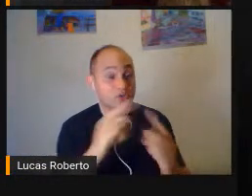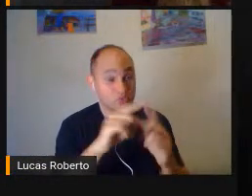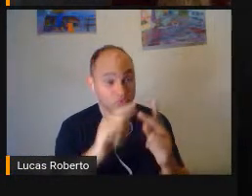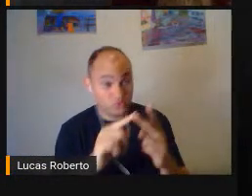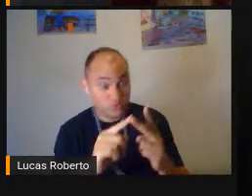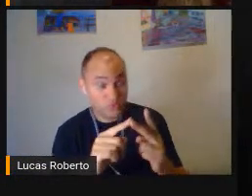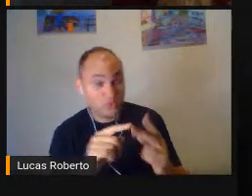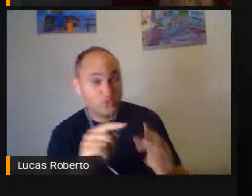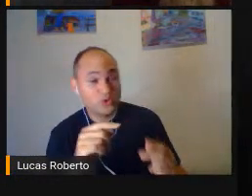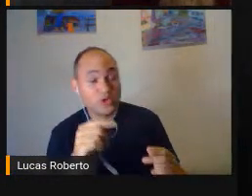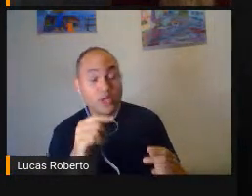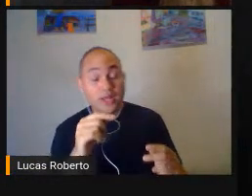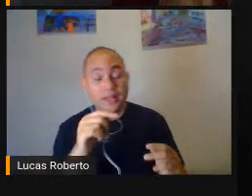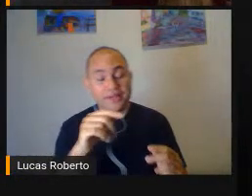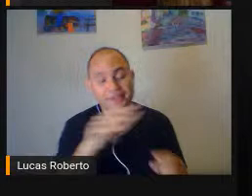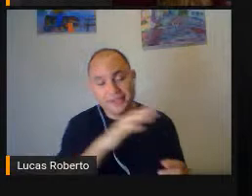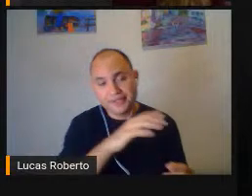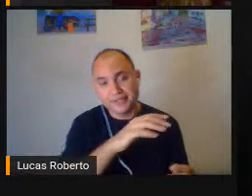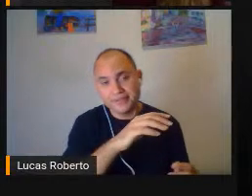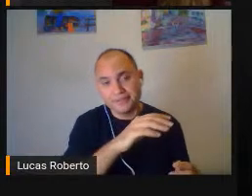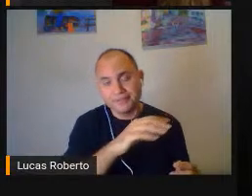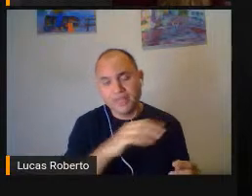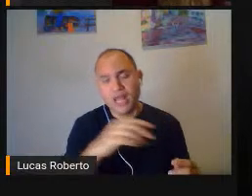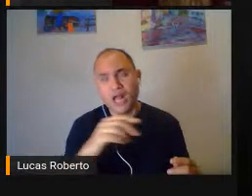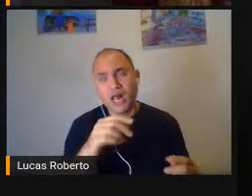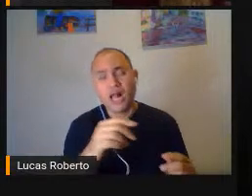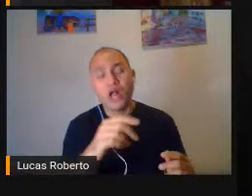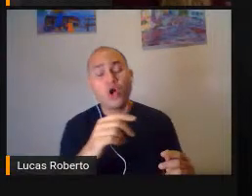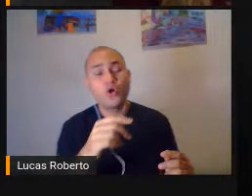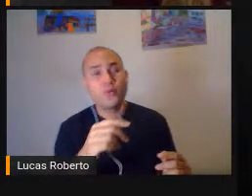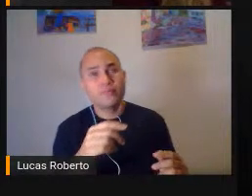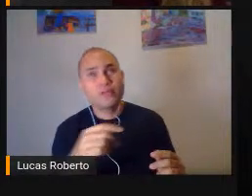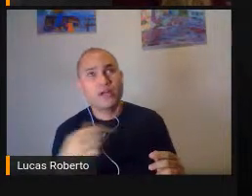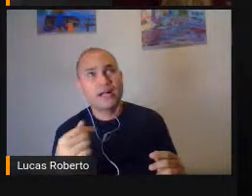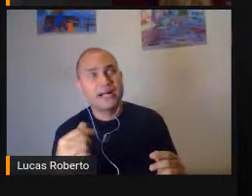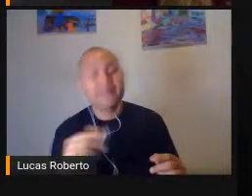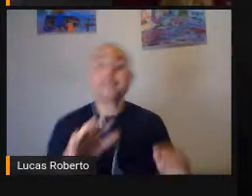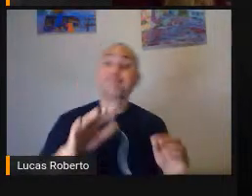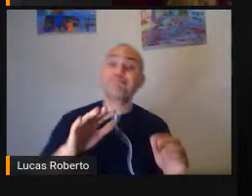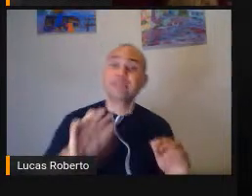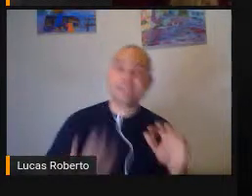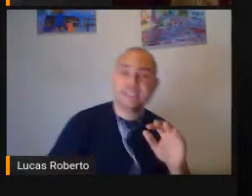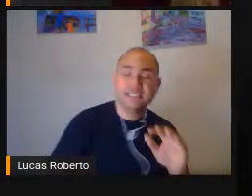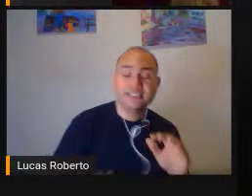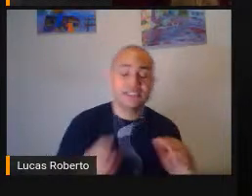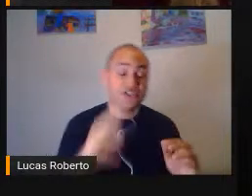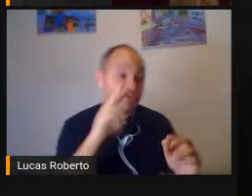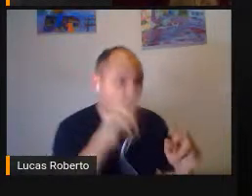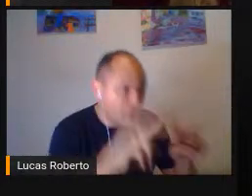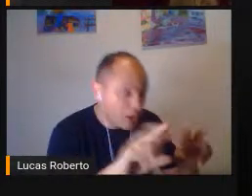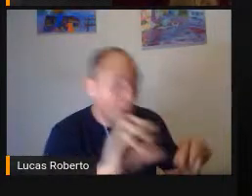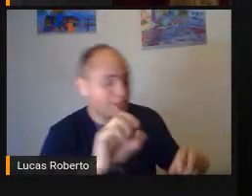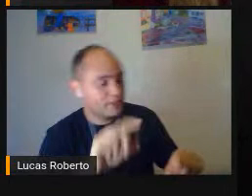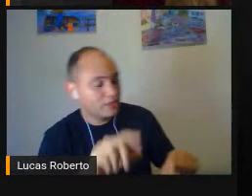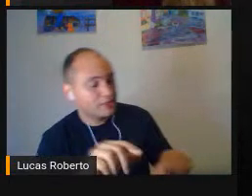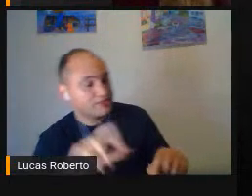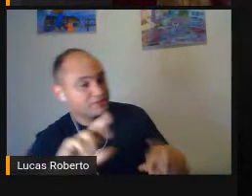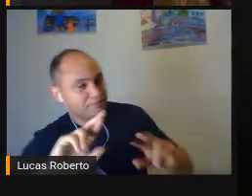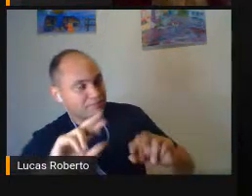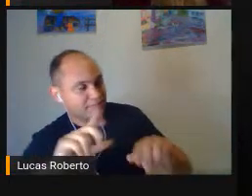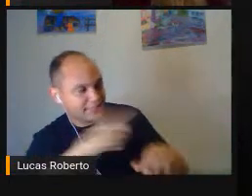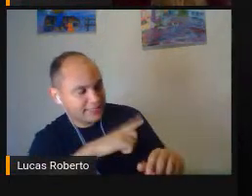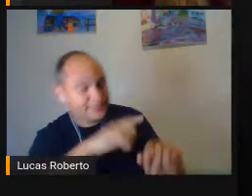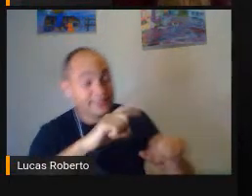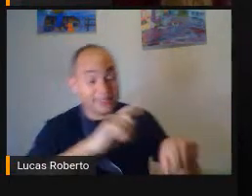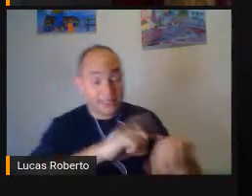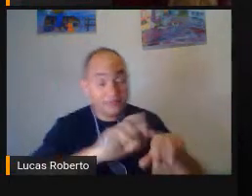visual É que elas passam Por momentos Um tanto diferentes Antes de chegarem À escola Enquanto